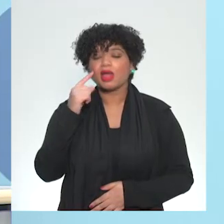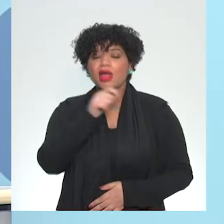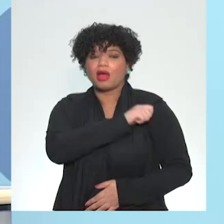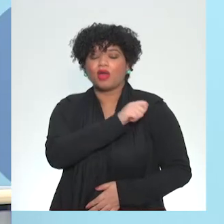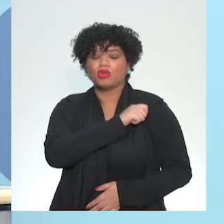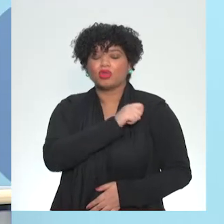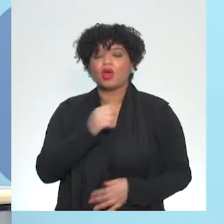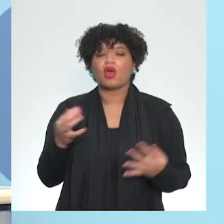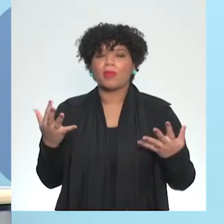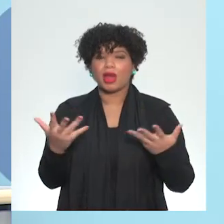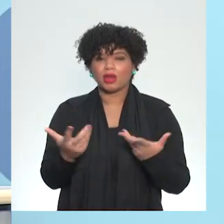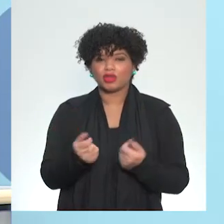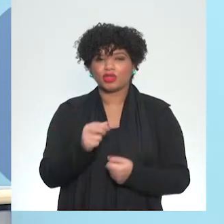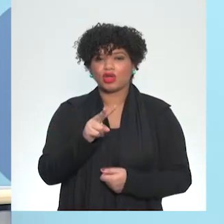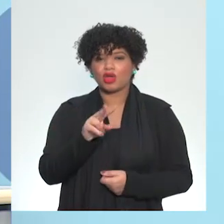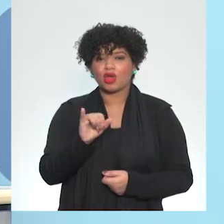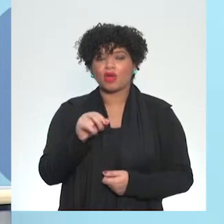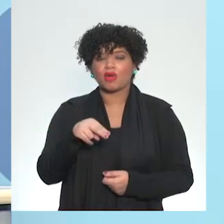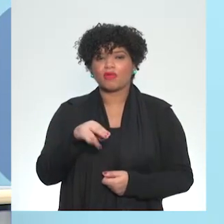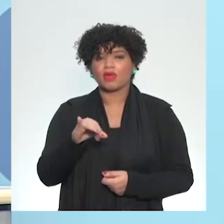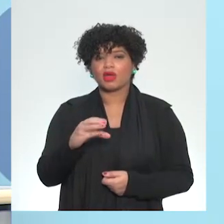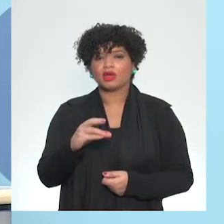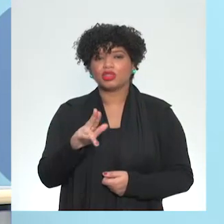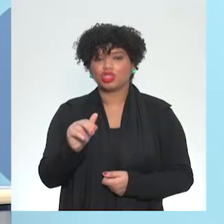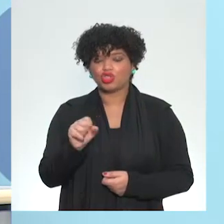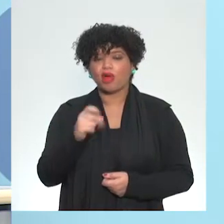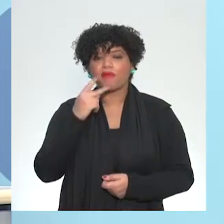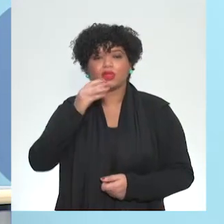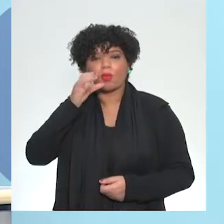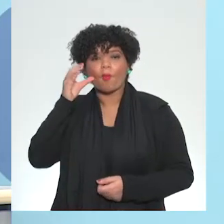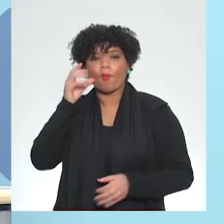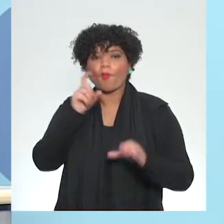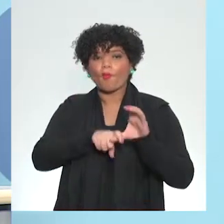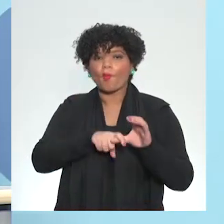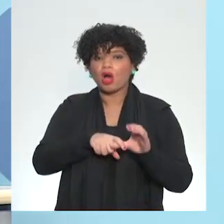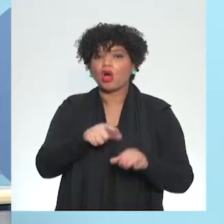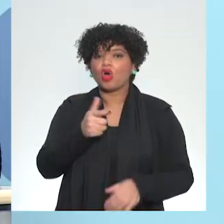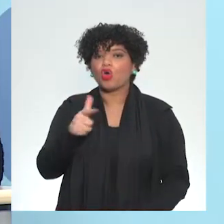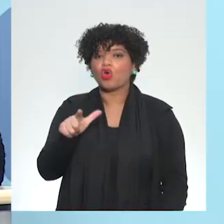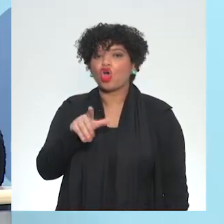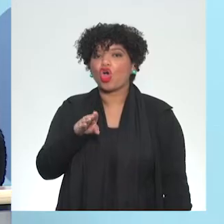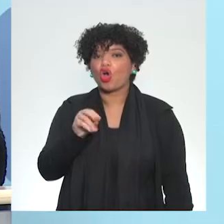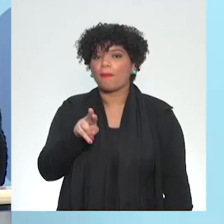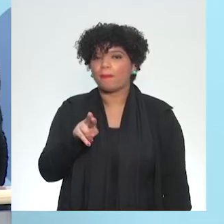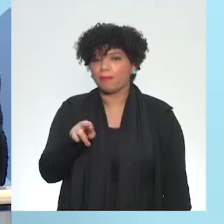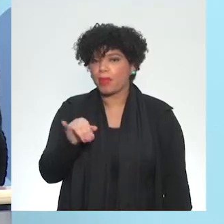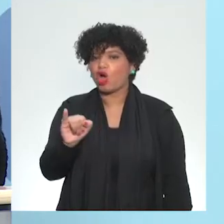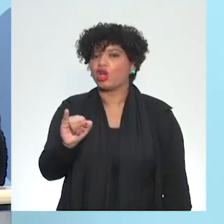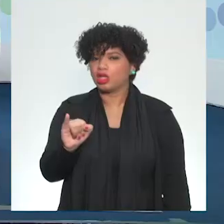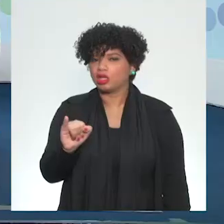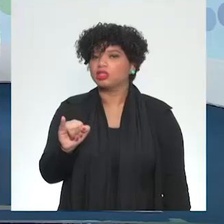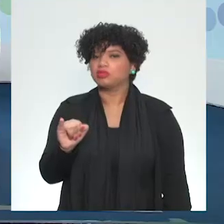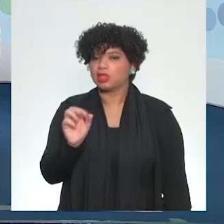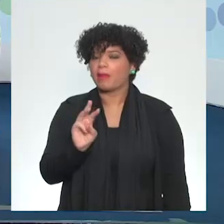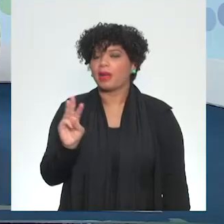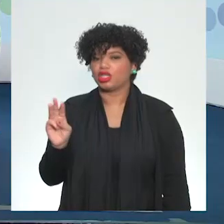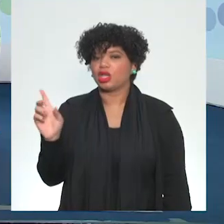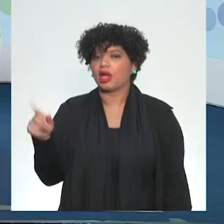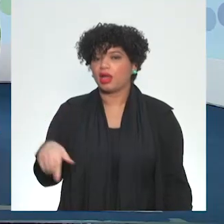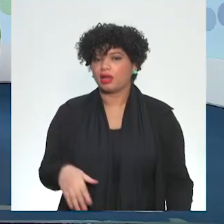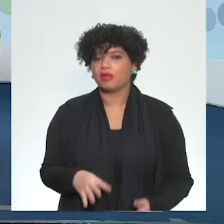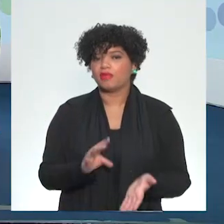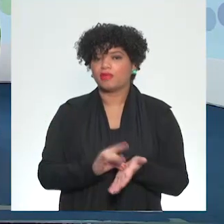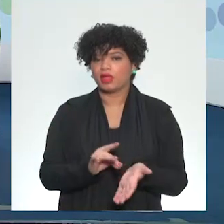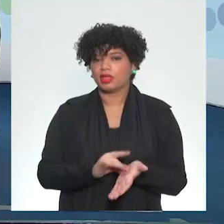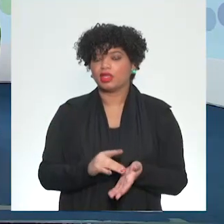O aluno Vinícius, da Escola Estadual Dom José, falou código-fonte ou body da página. Eu acho mais chique e body da página. Porque body da